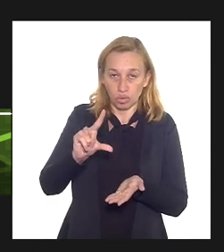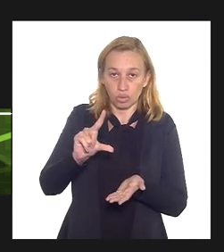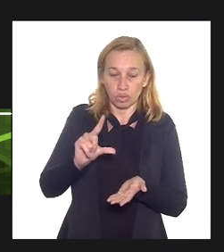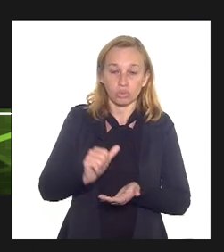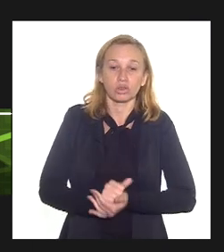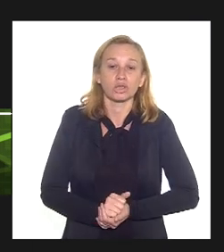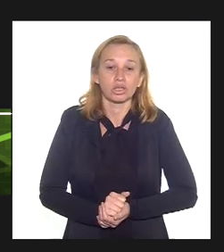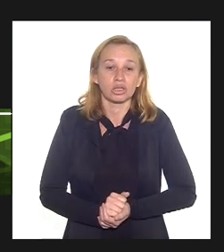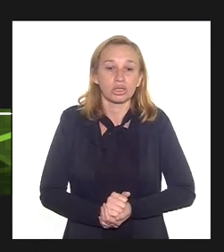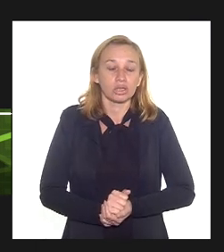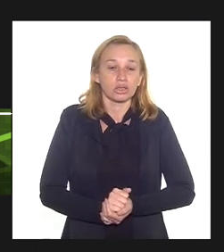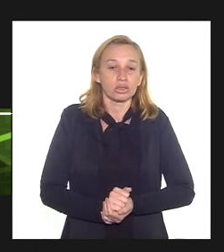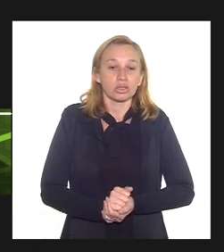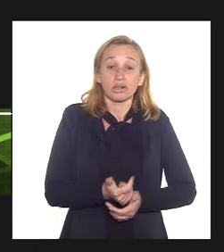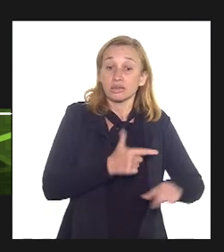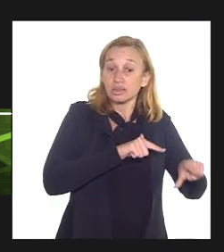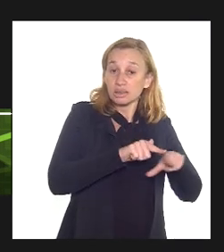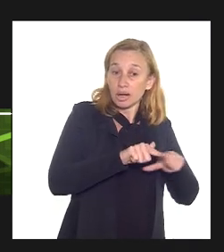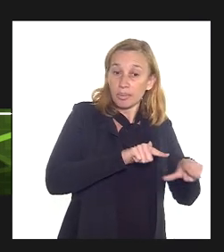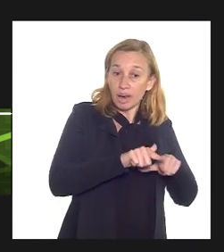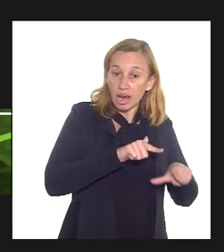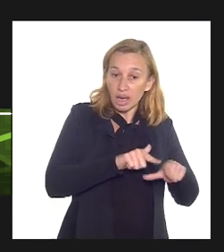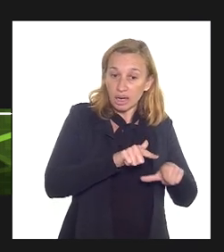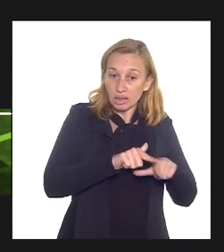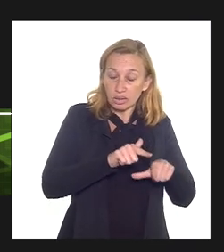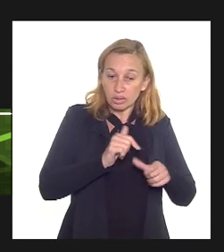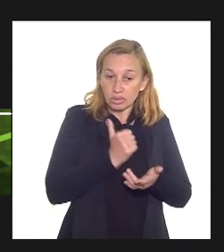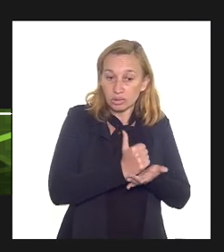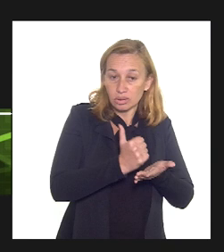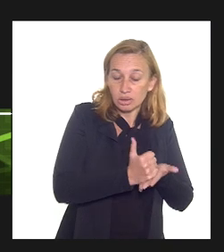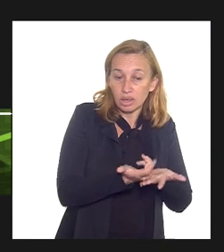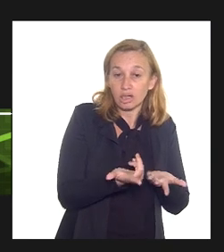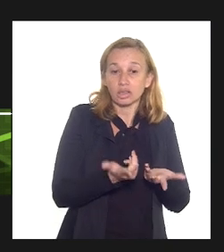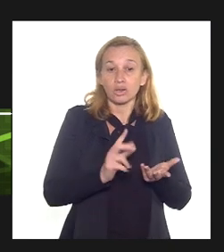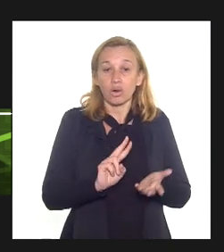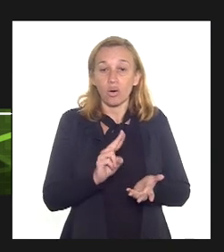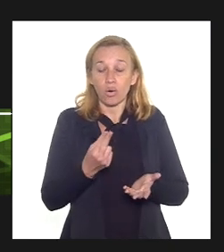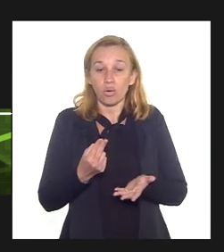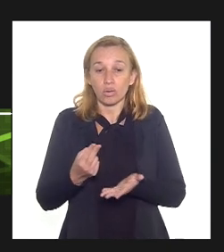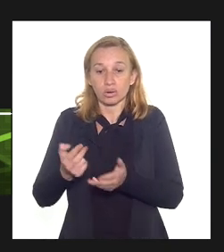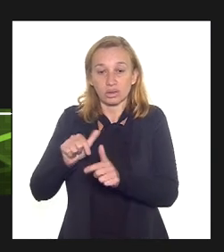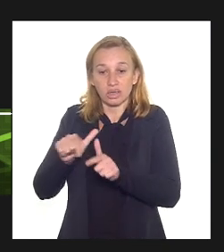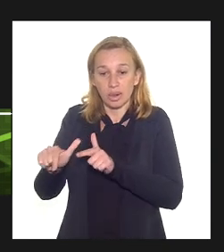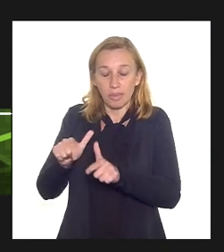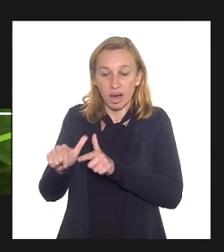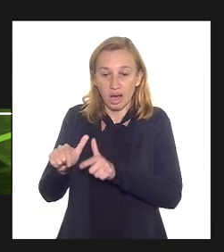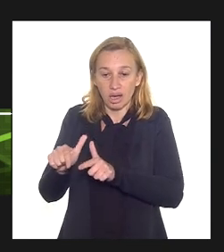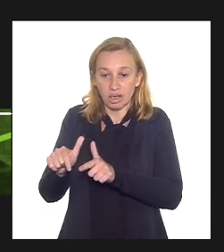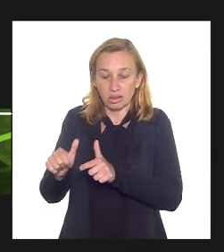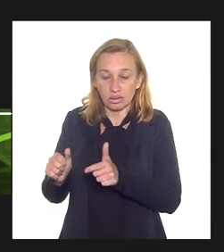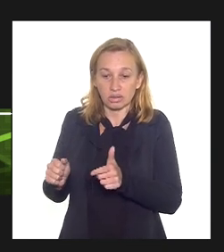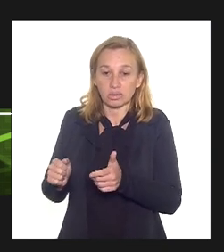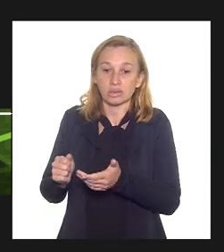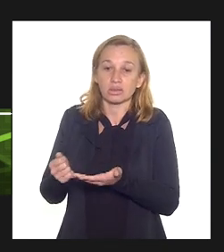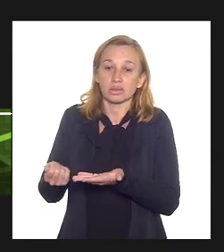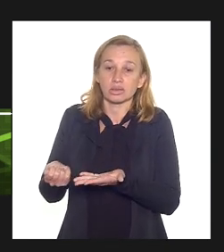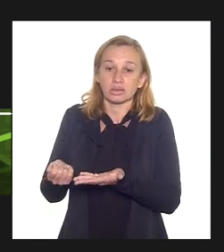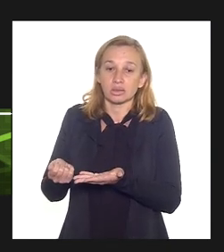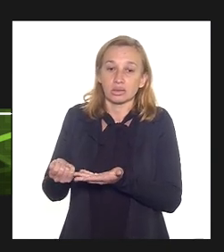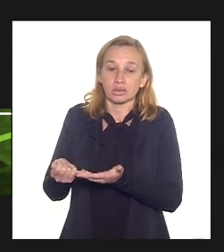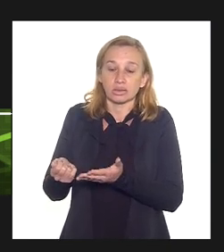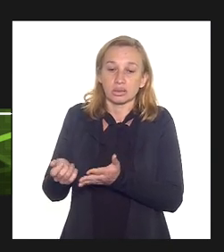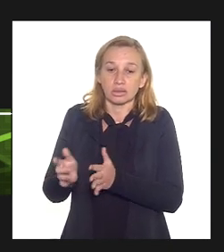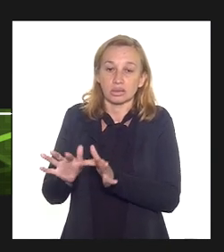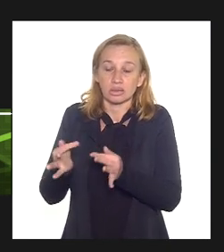relativos a serviços empregados seja relativos a bens empregados na construção daquela unidade